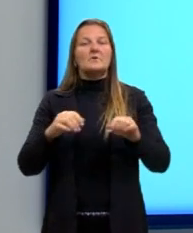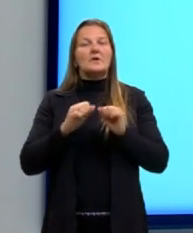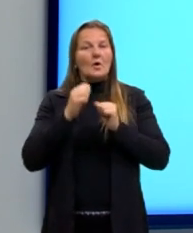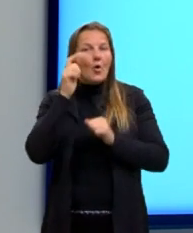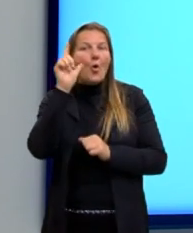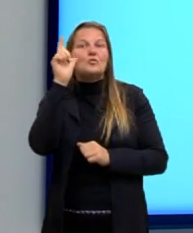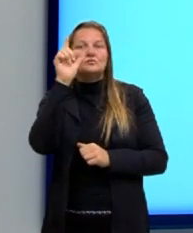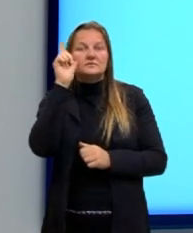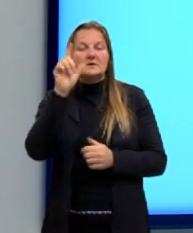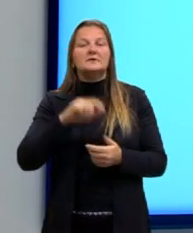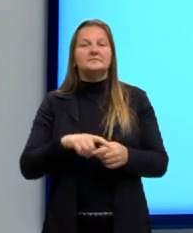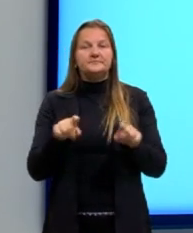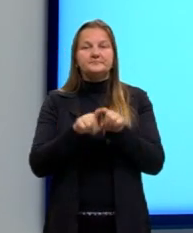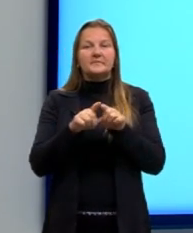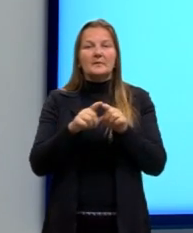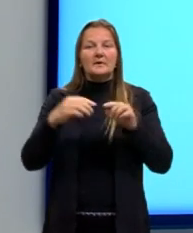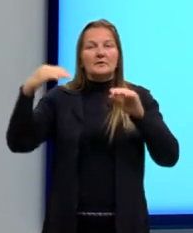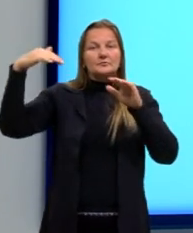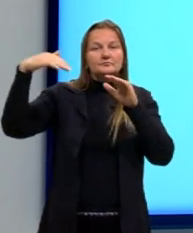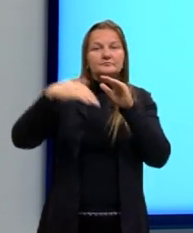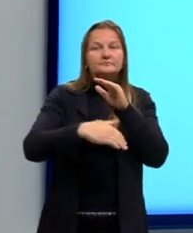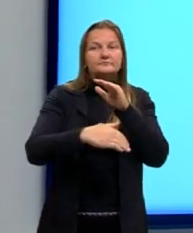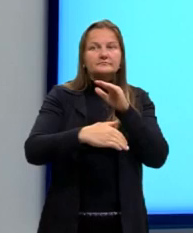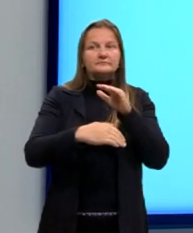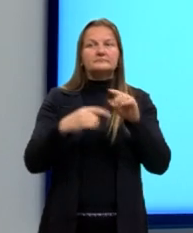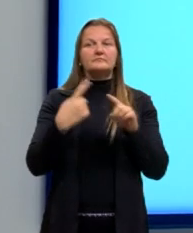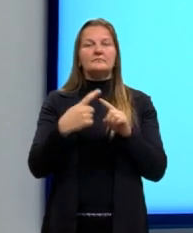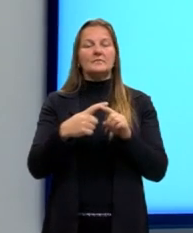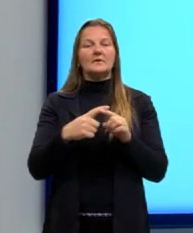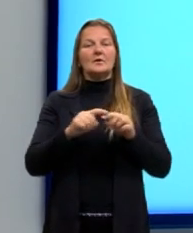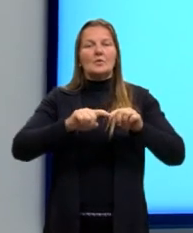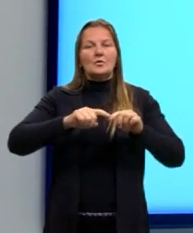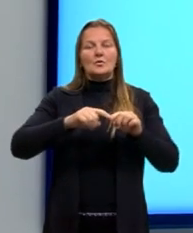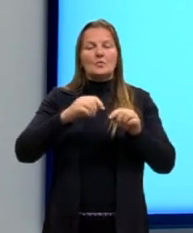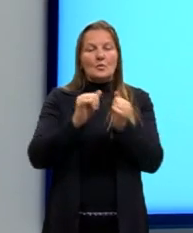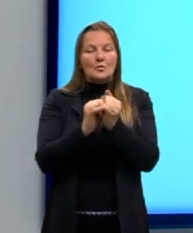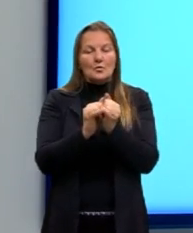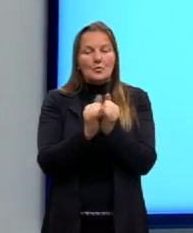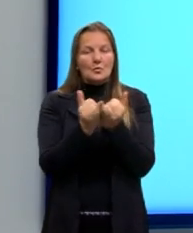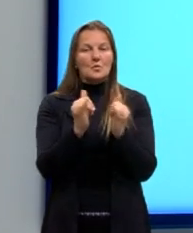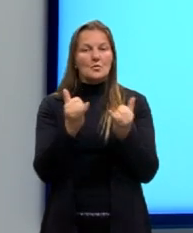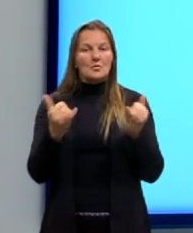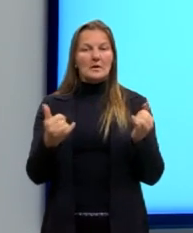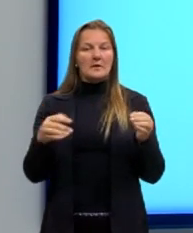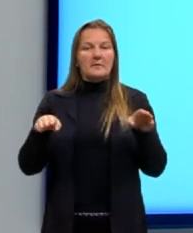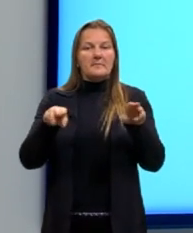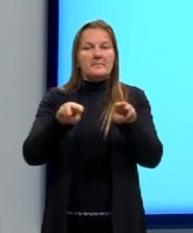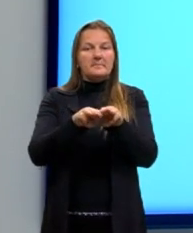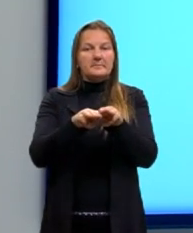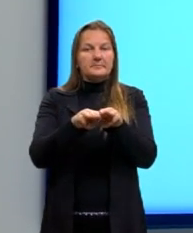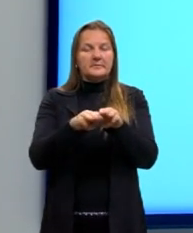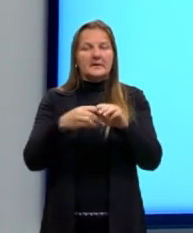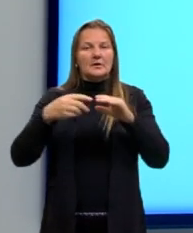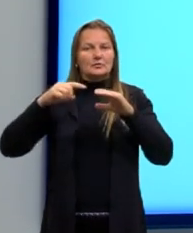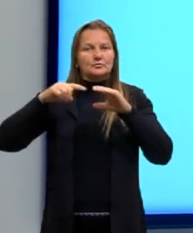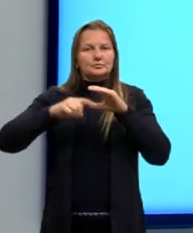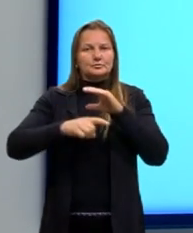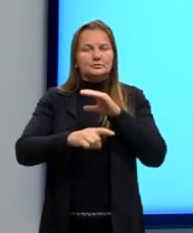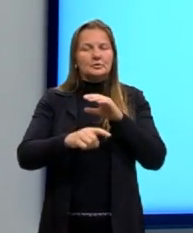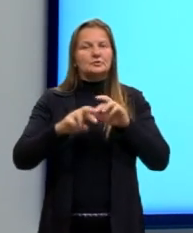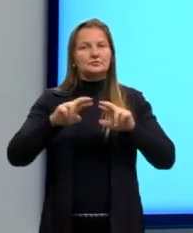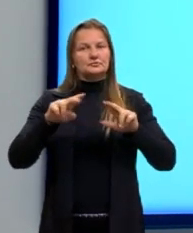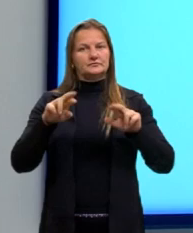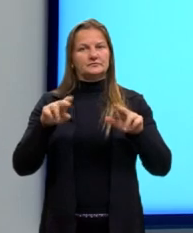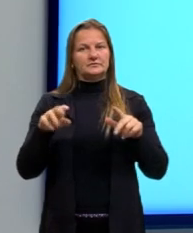certo? E também do tipo transversal, que é aquela que tem a direção de propagação diferente,